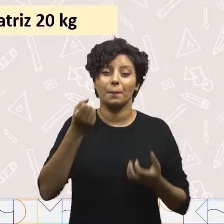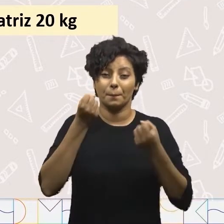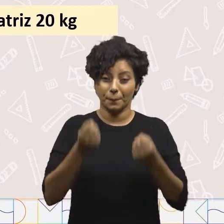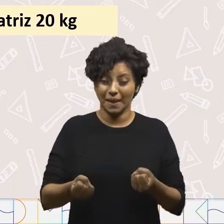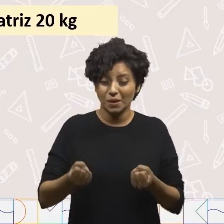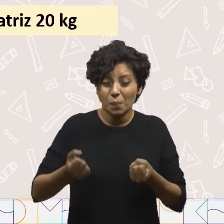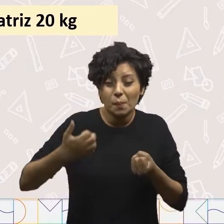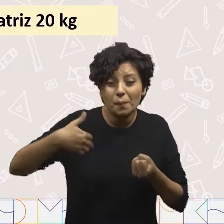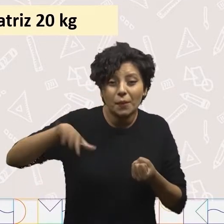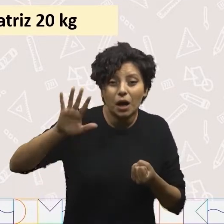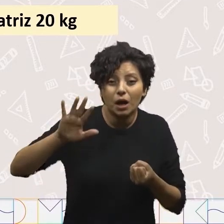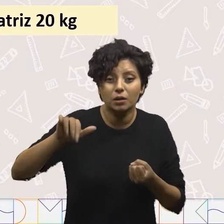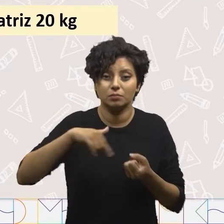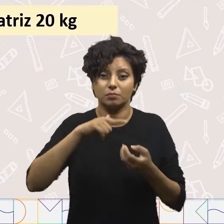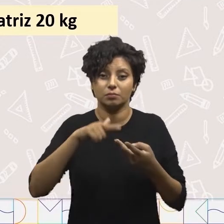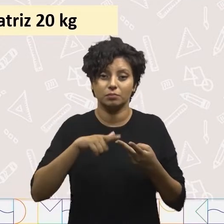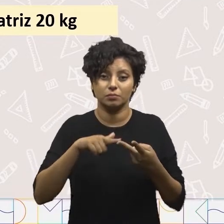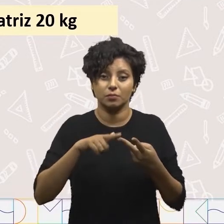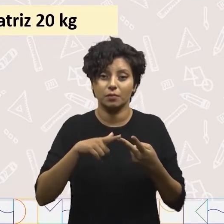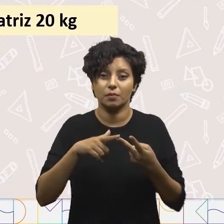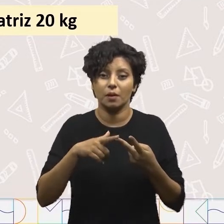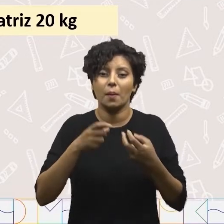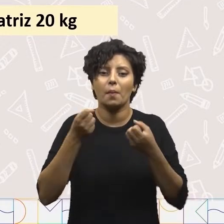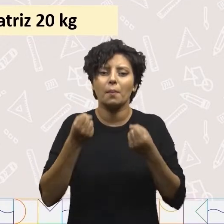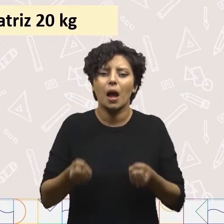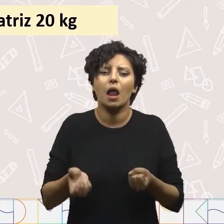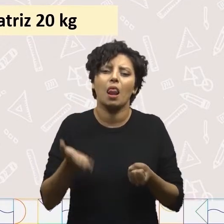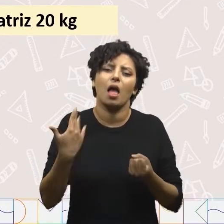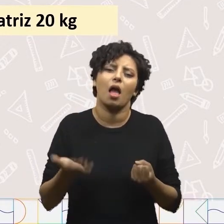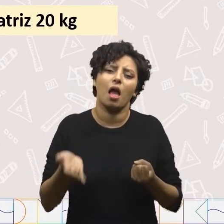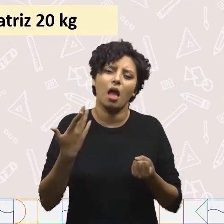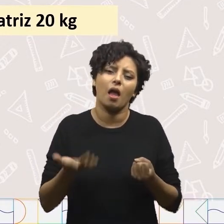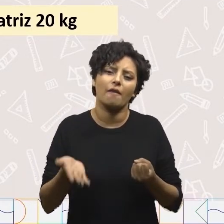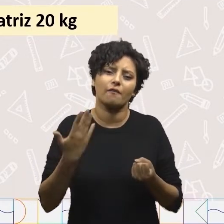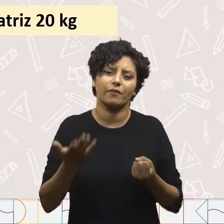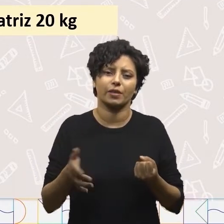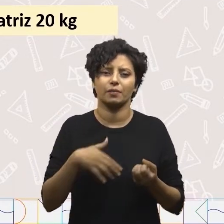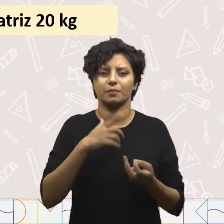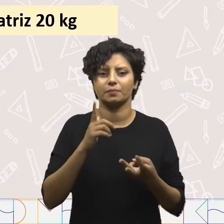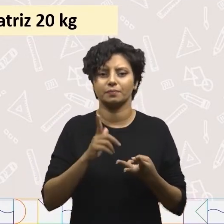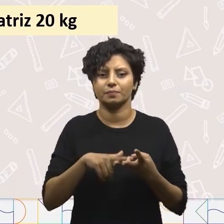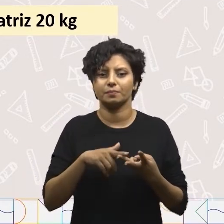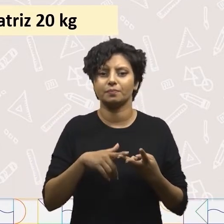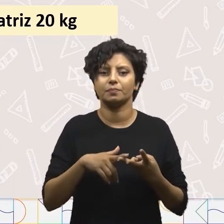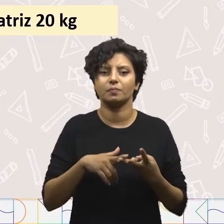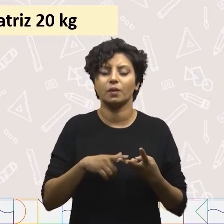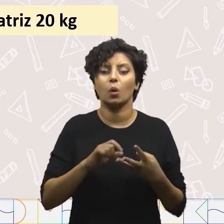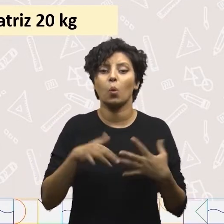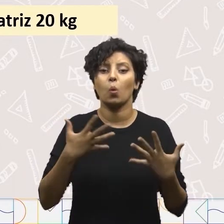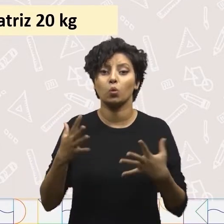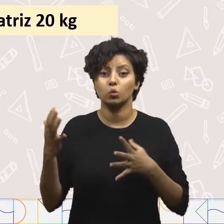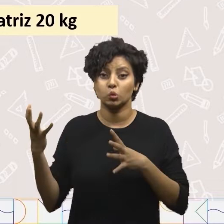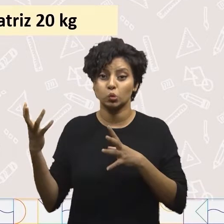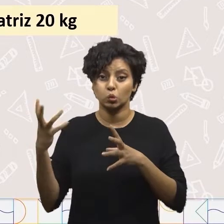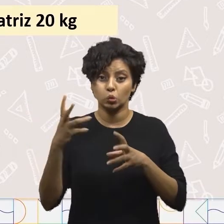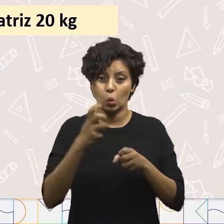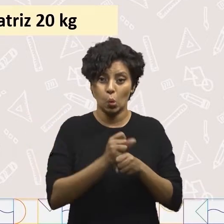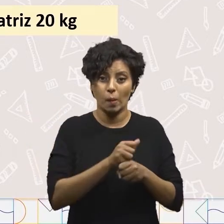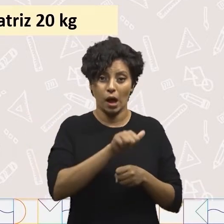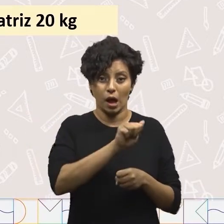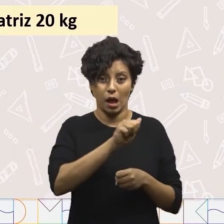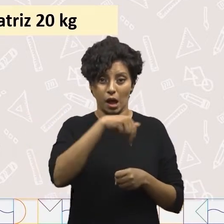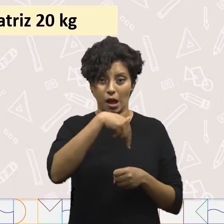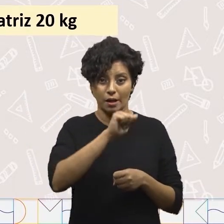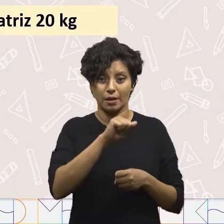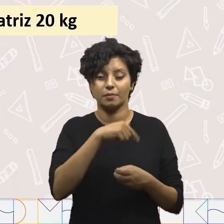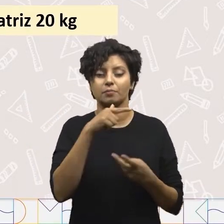peso? Letra B. Quem tem o menor peso? E letra C. Quanto que dá a soma de